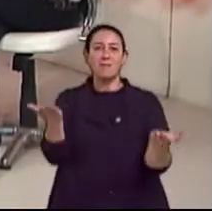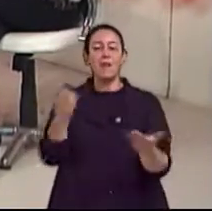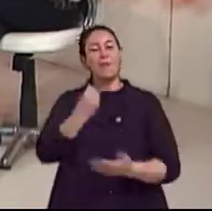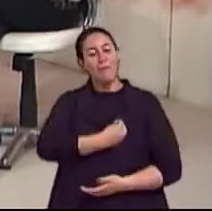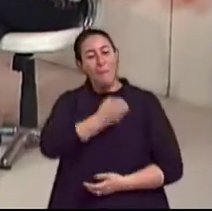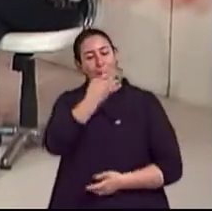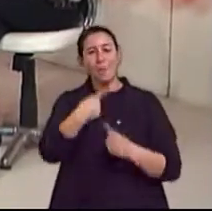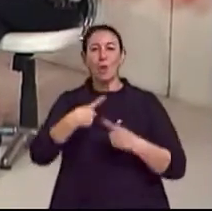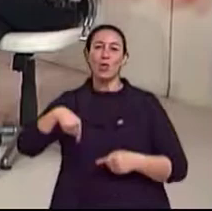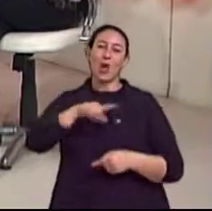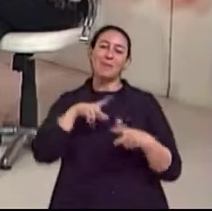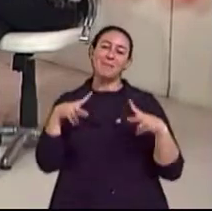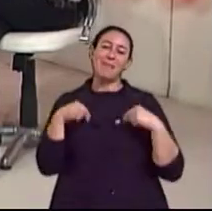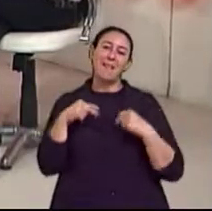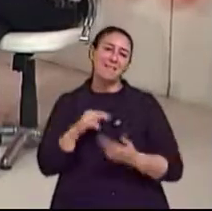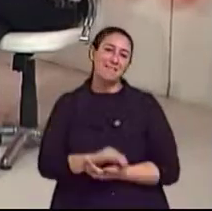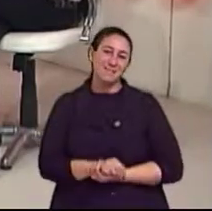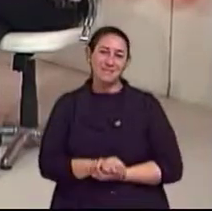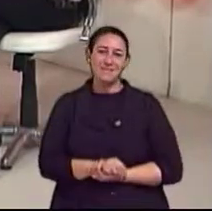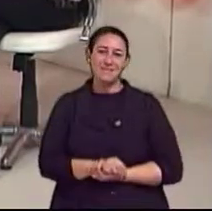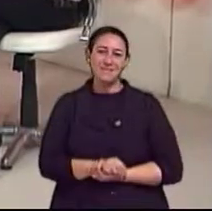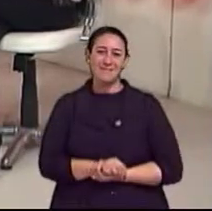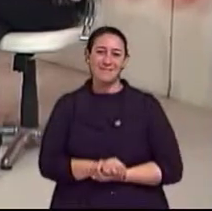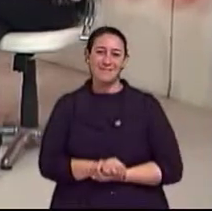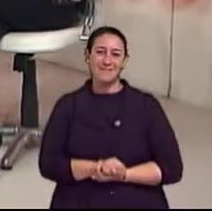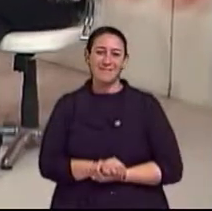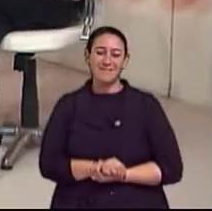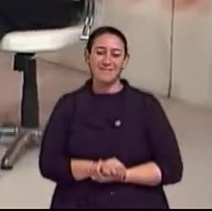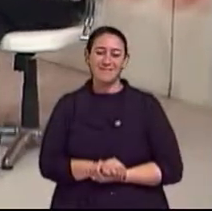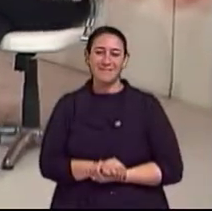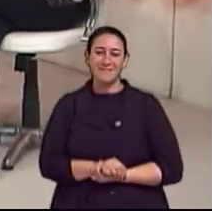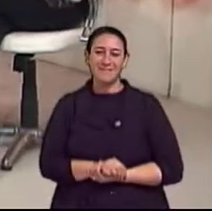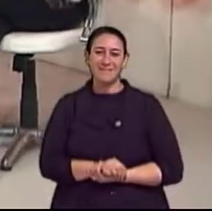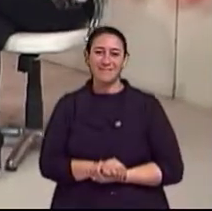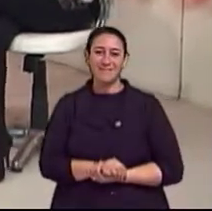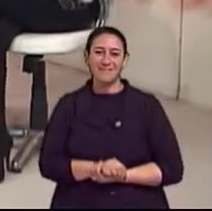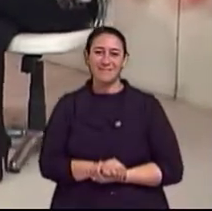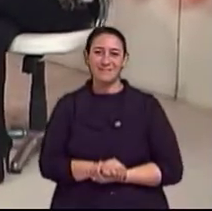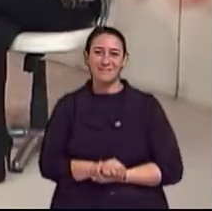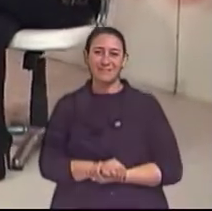bem, porque a gente merece, né? É isso, né, doutor? Obrigada. Obrigada, agradeço.